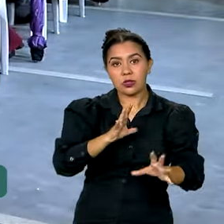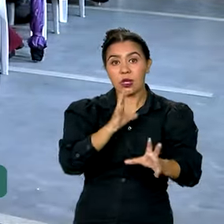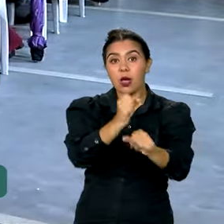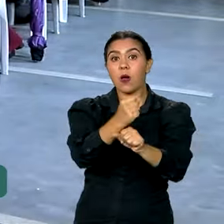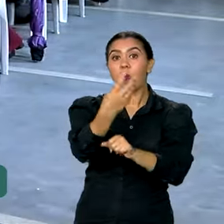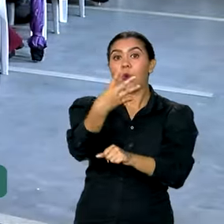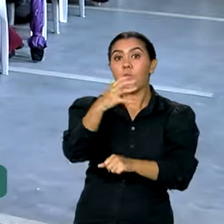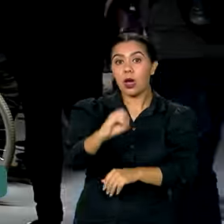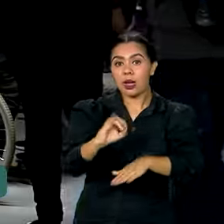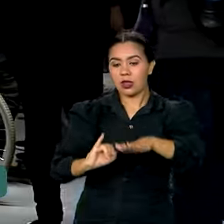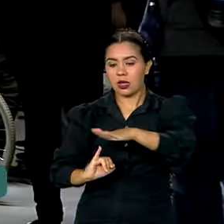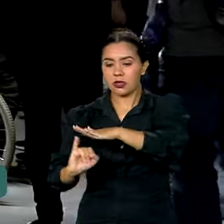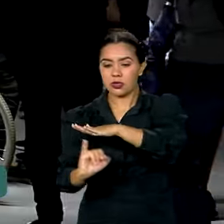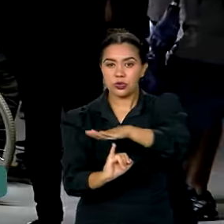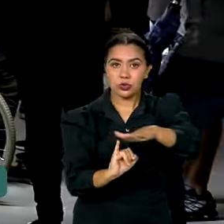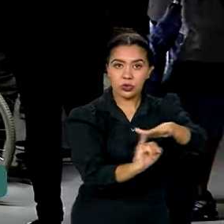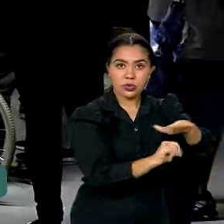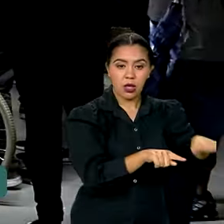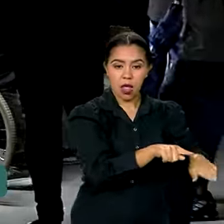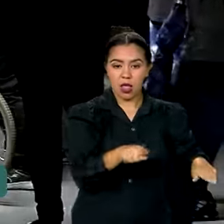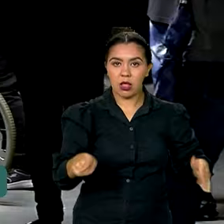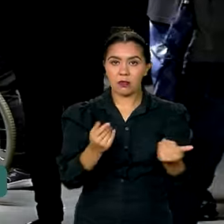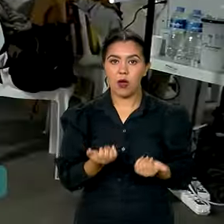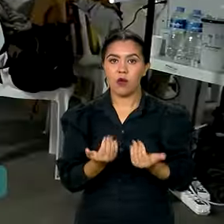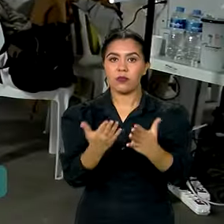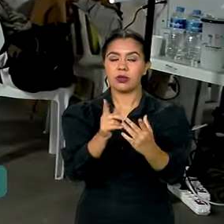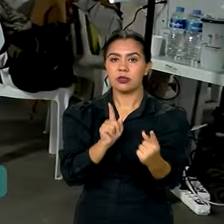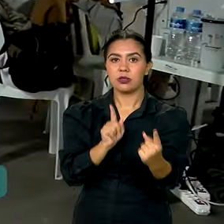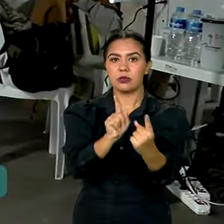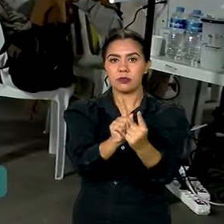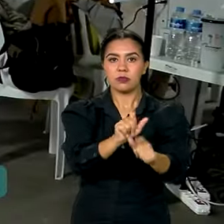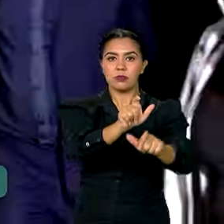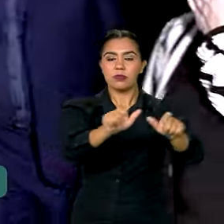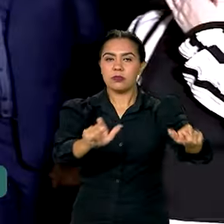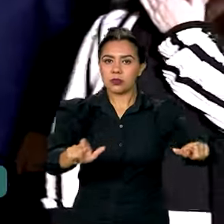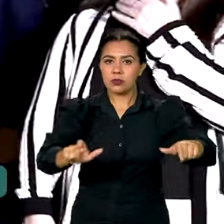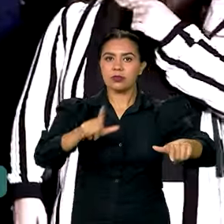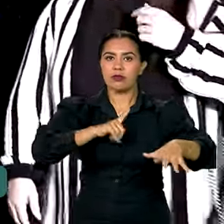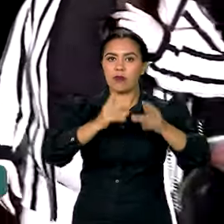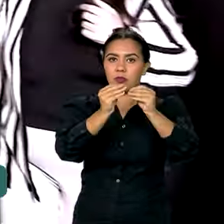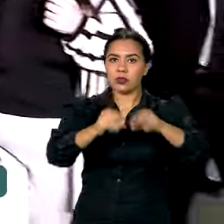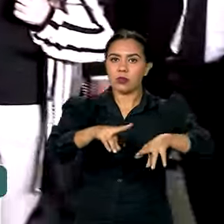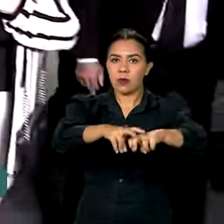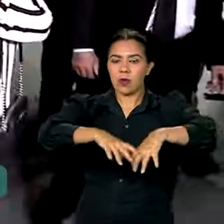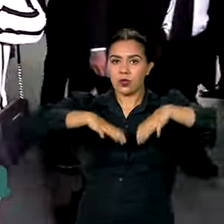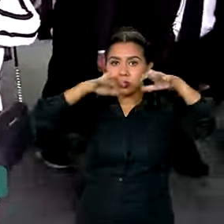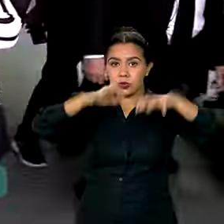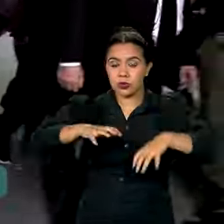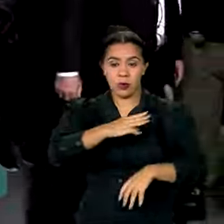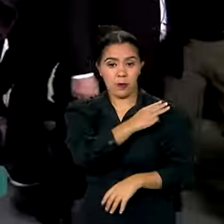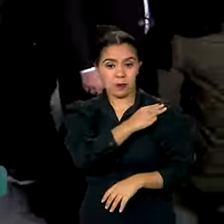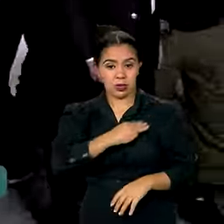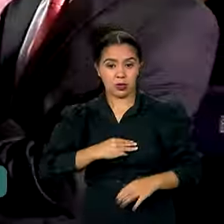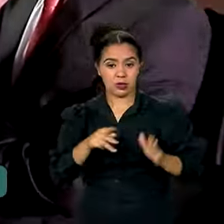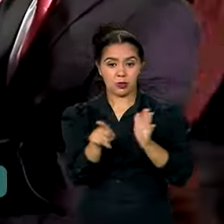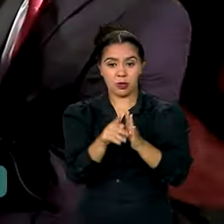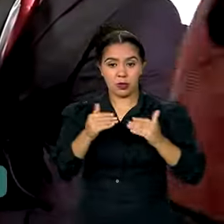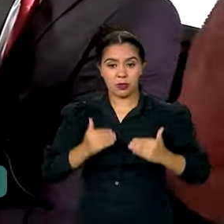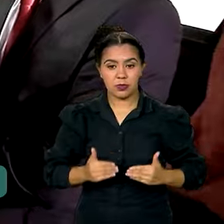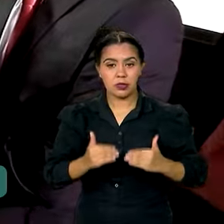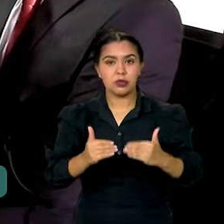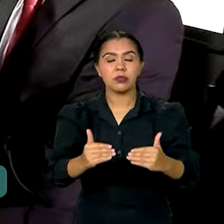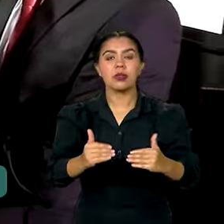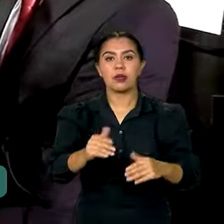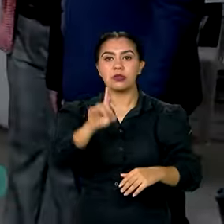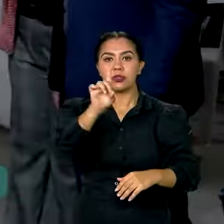instituições reunidas para atender a população afetada pelas enchentes. O ministro dos Direitos Humanos e da Cidadania, Silvio